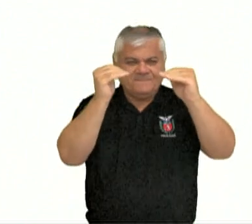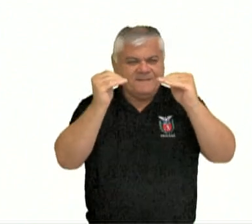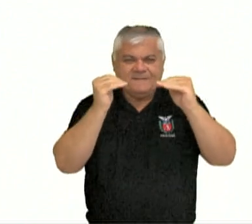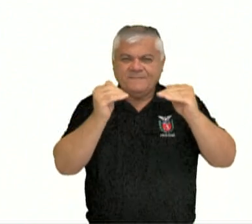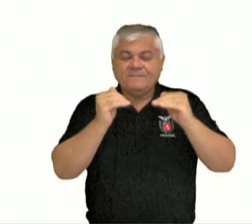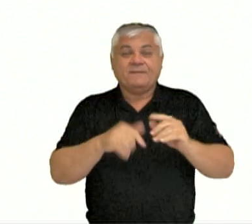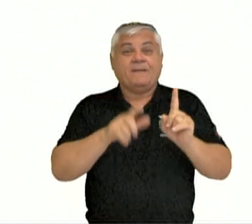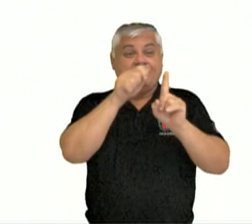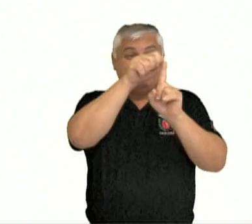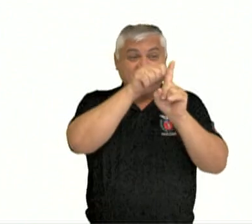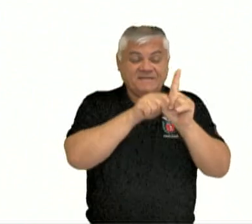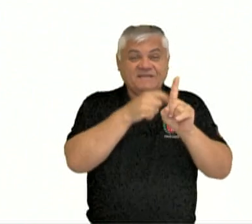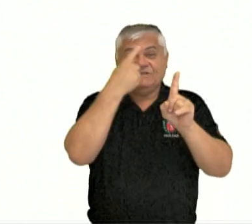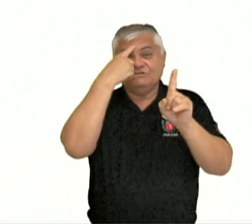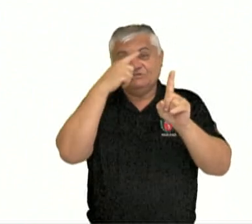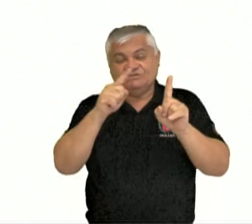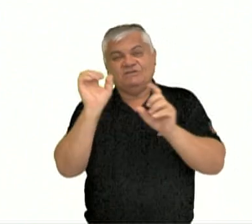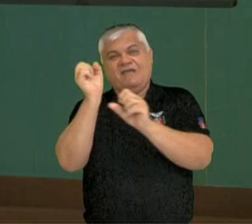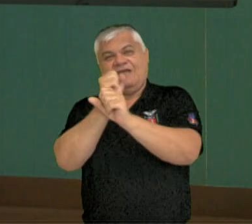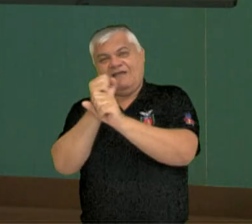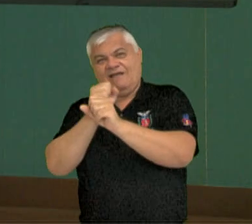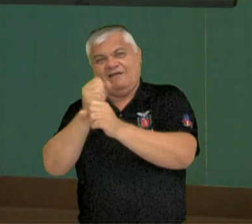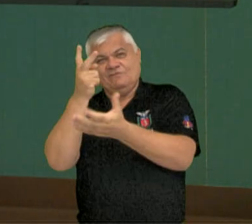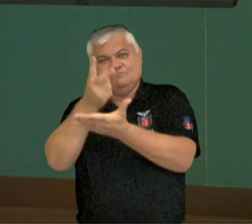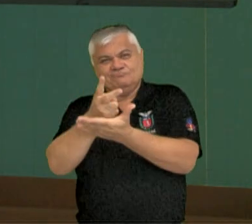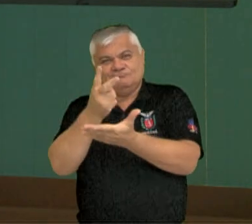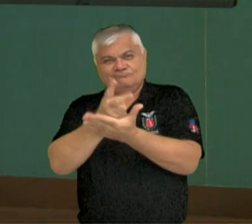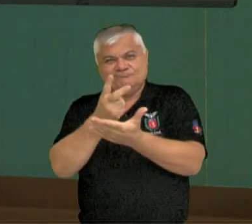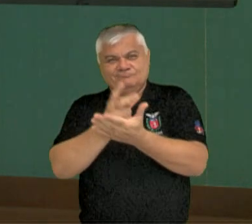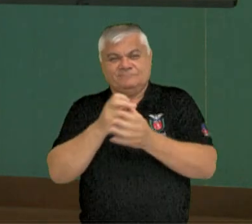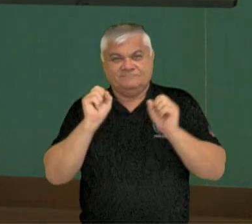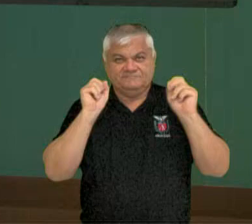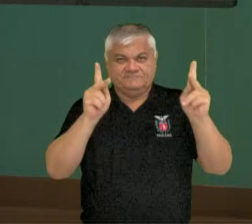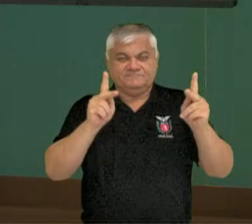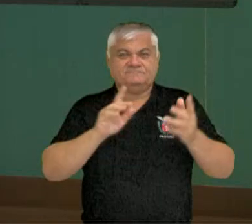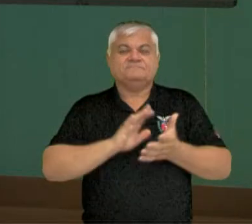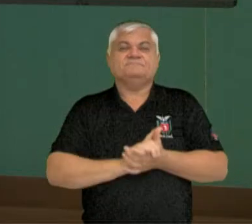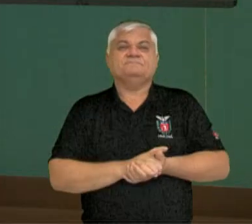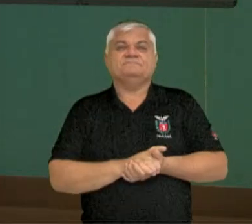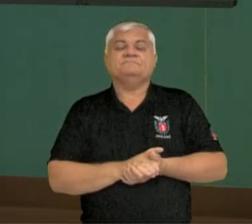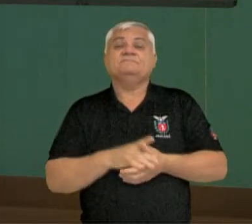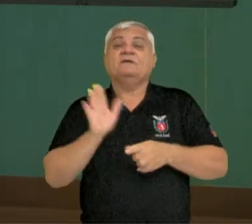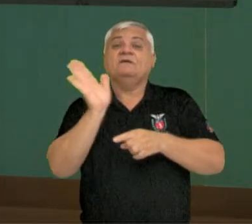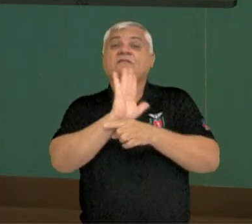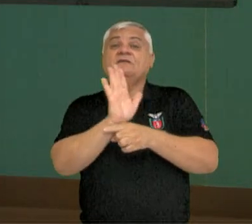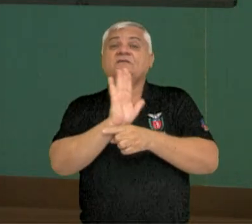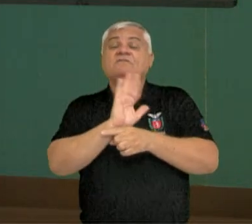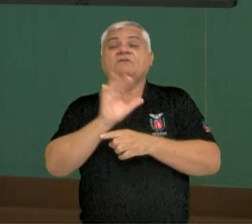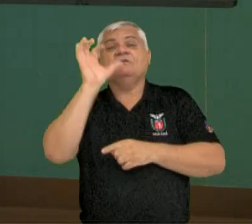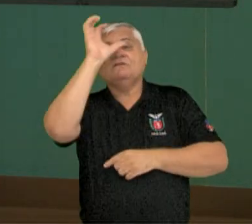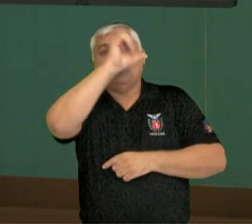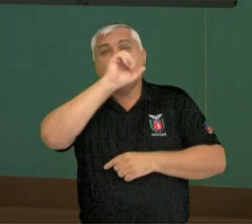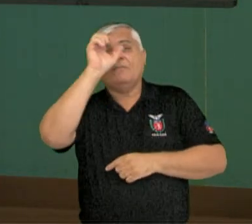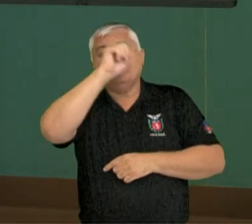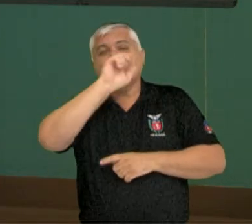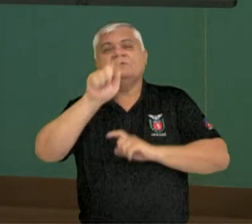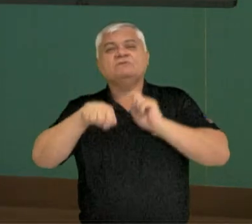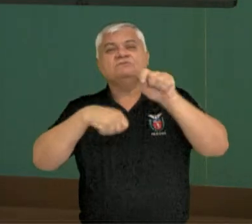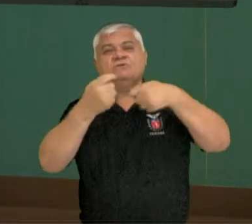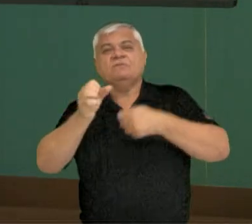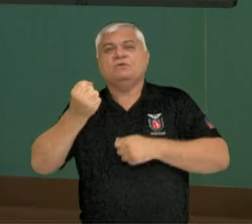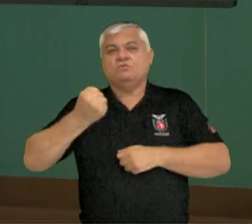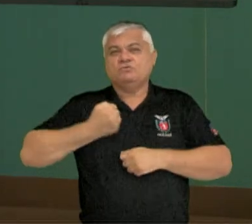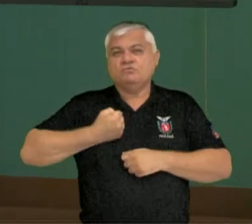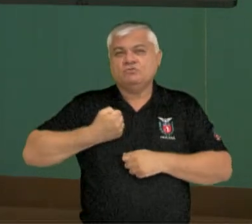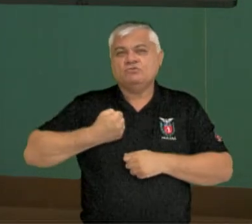dia, o finalzinho do número ordinal. Ok? Então, nesse vídeo, nós falamos sobre os numbers,